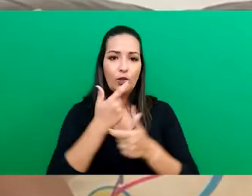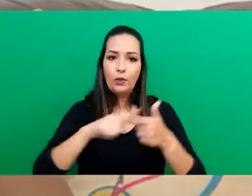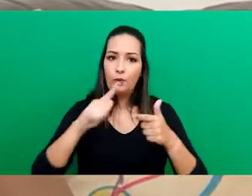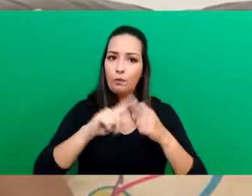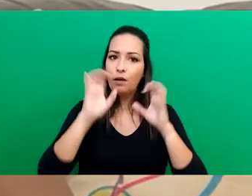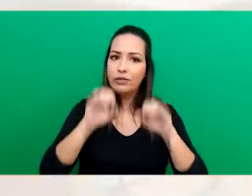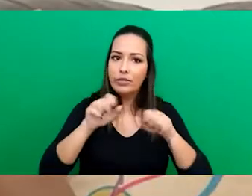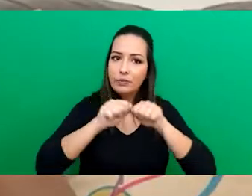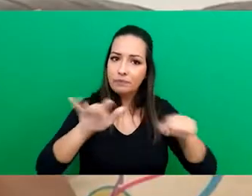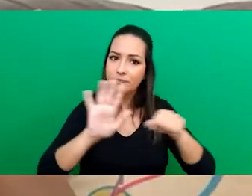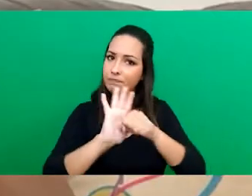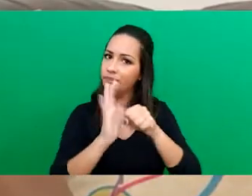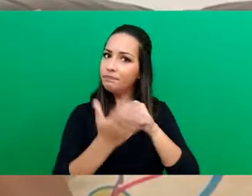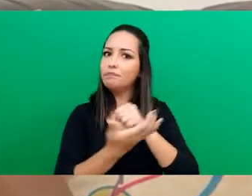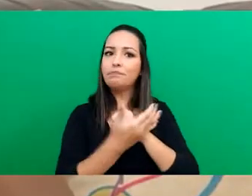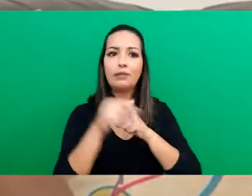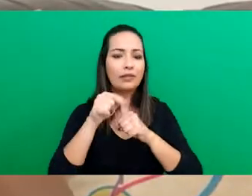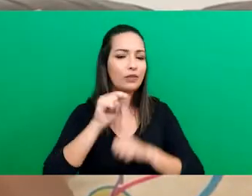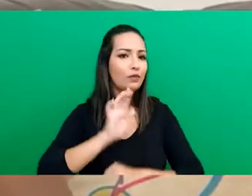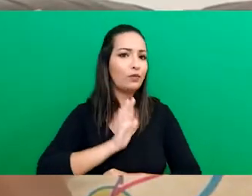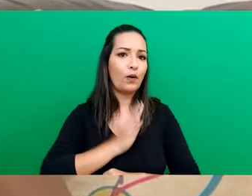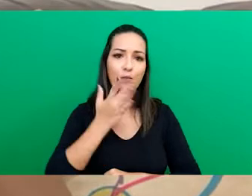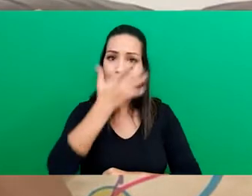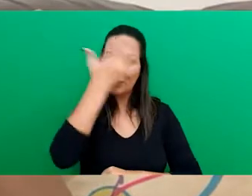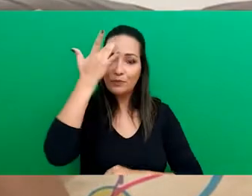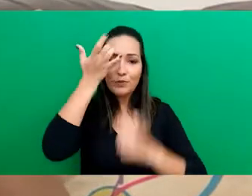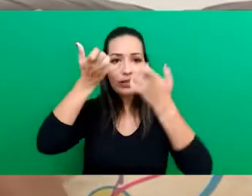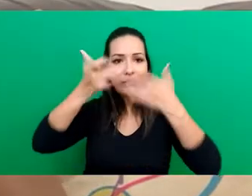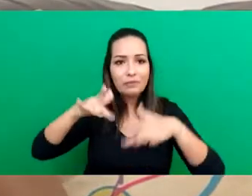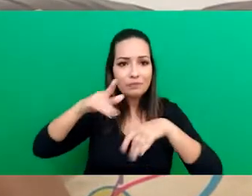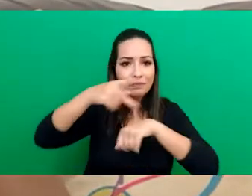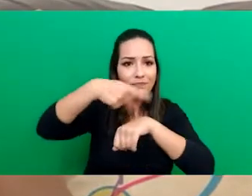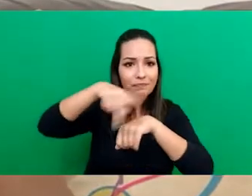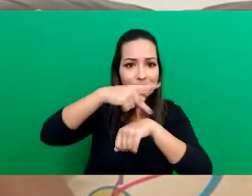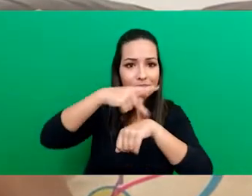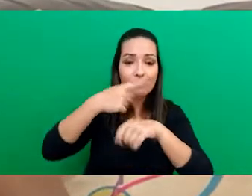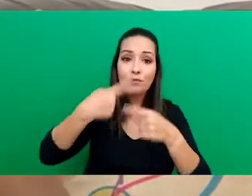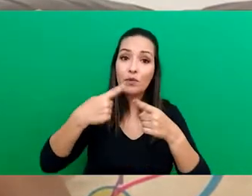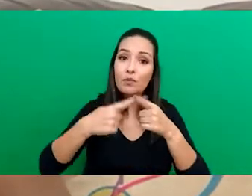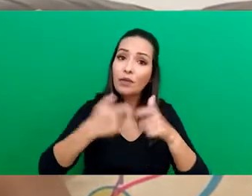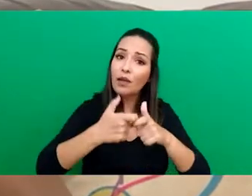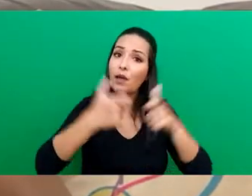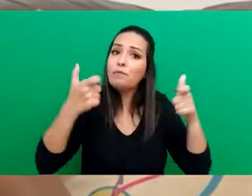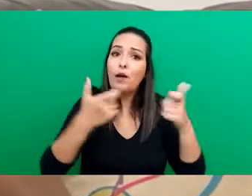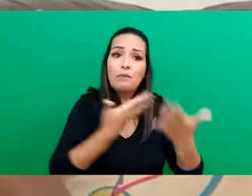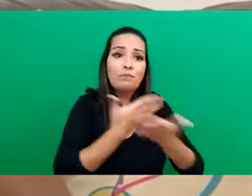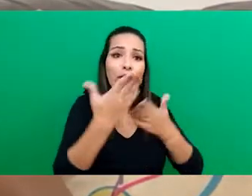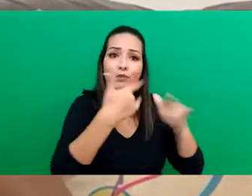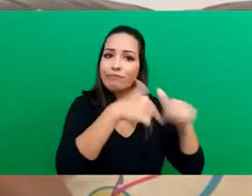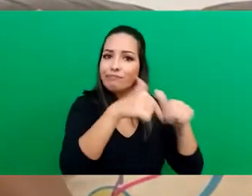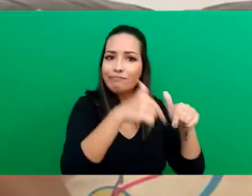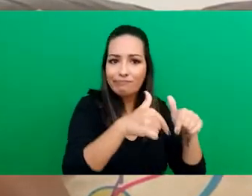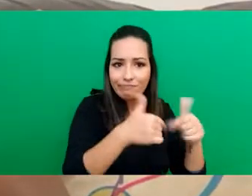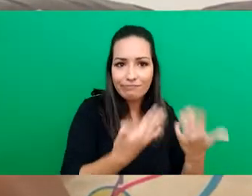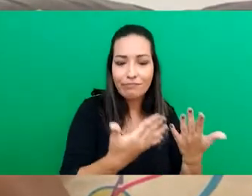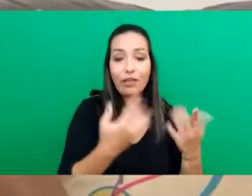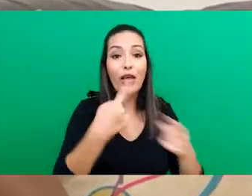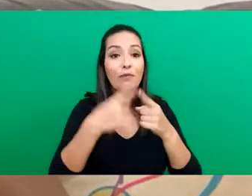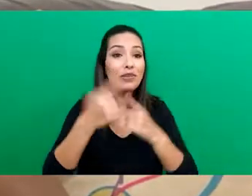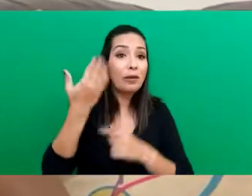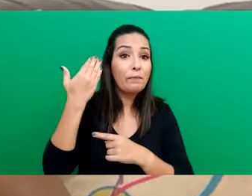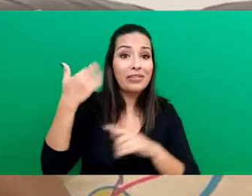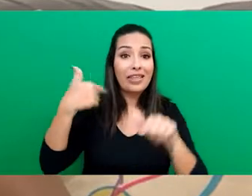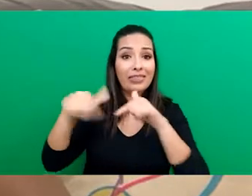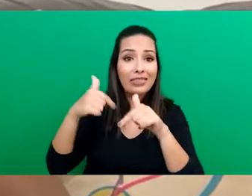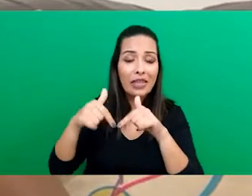devastador. Não dá para poder fazer geração de renda, porque a maioria perderam o emprego. Quem trabalhava de